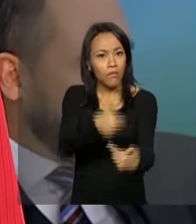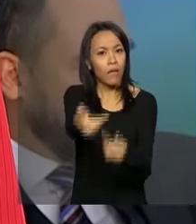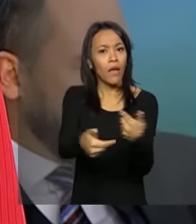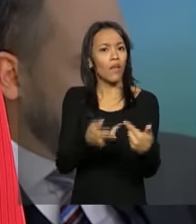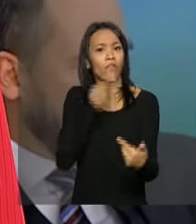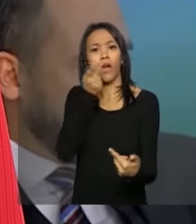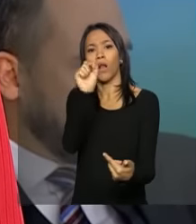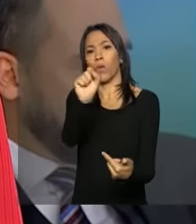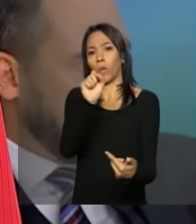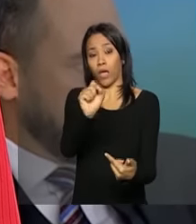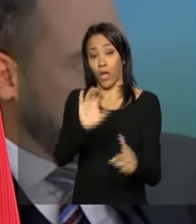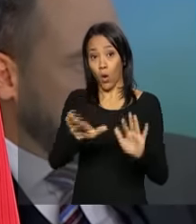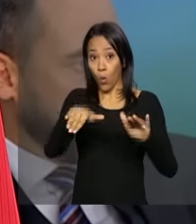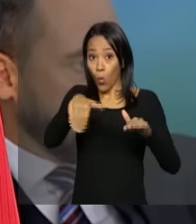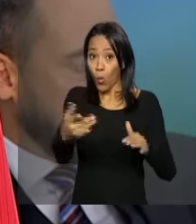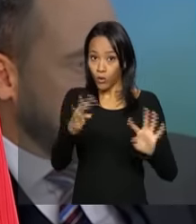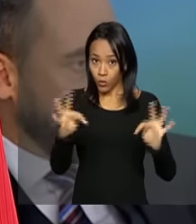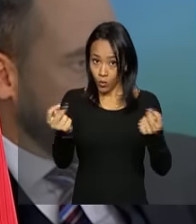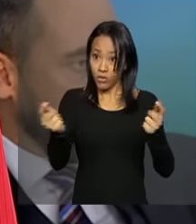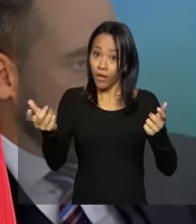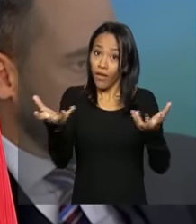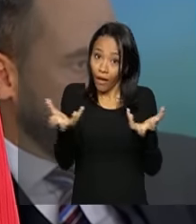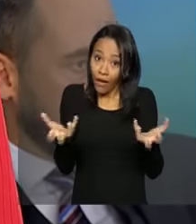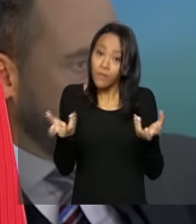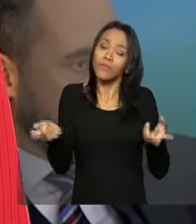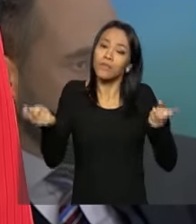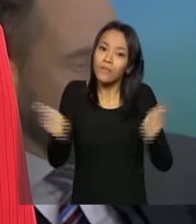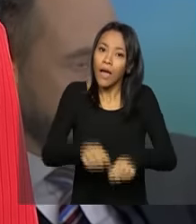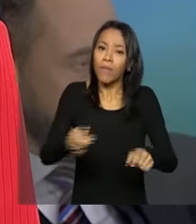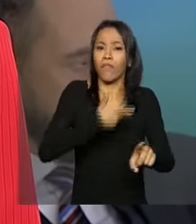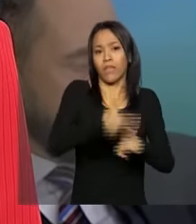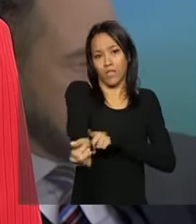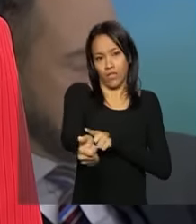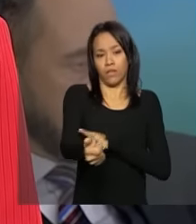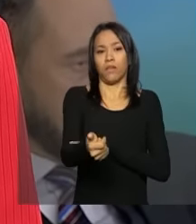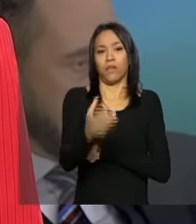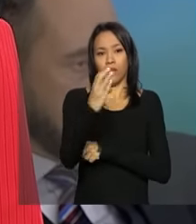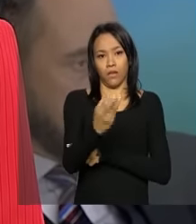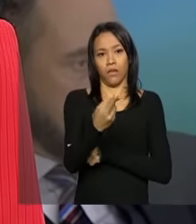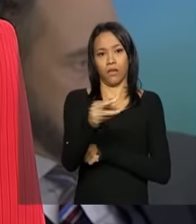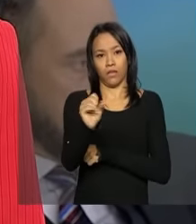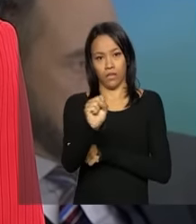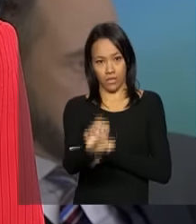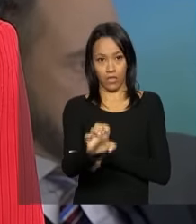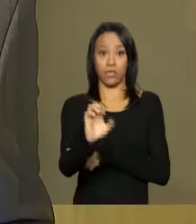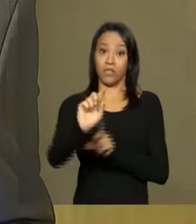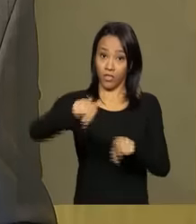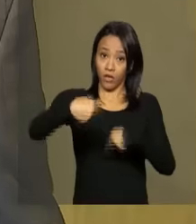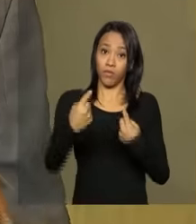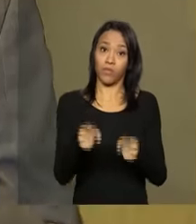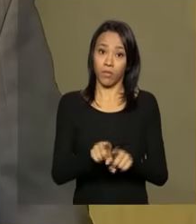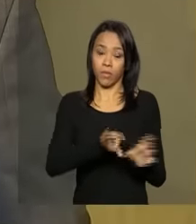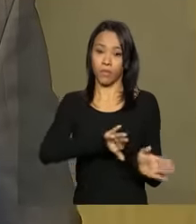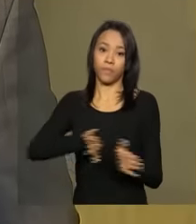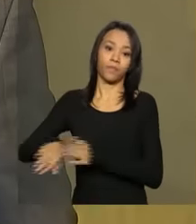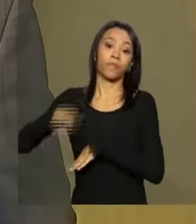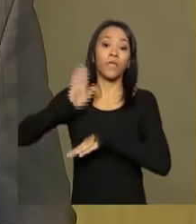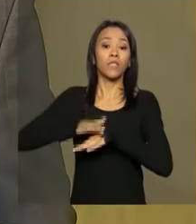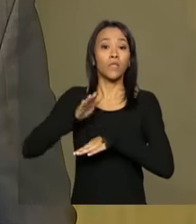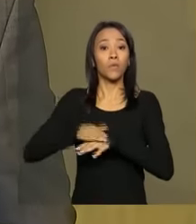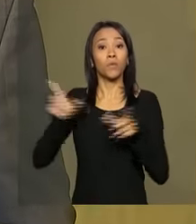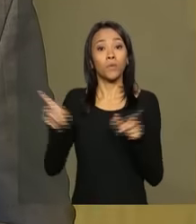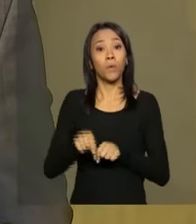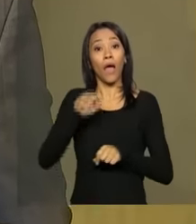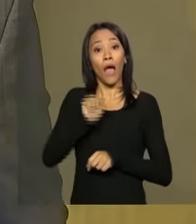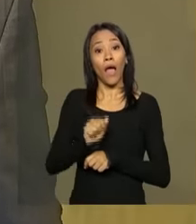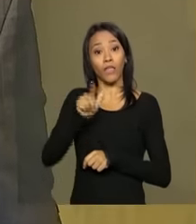que, quando todos querem, é possível superar crises e vencer grandes desafios. Segundo a Advocacia Geral